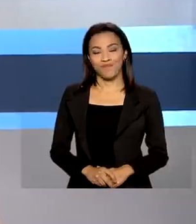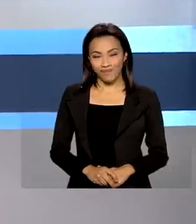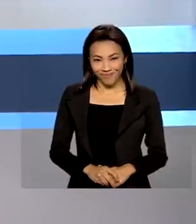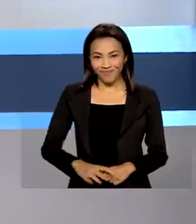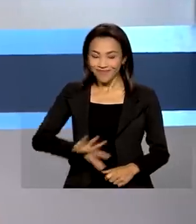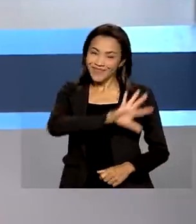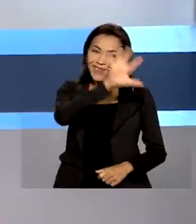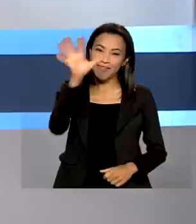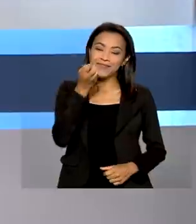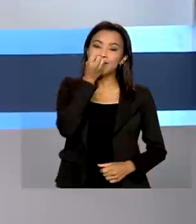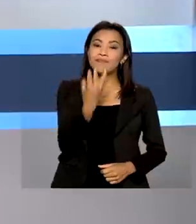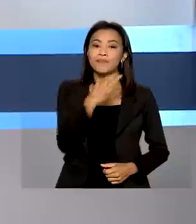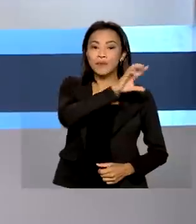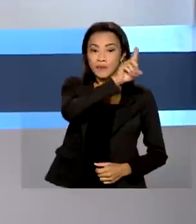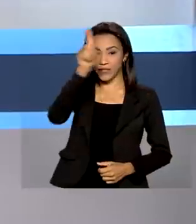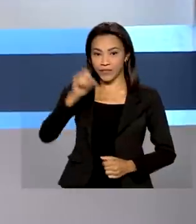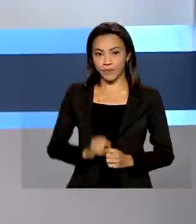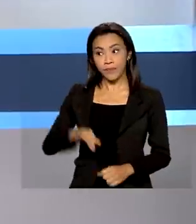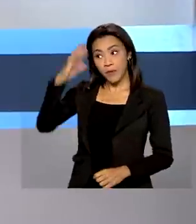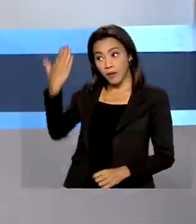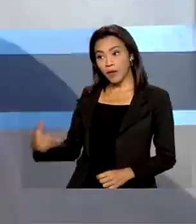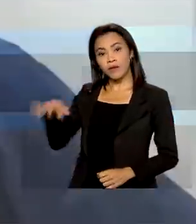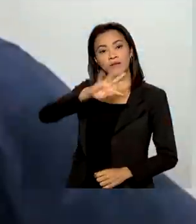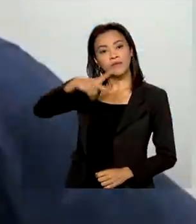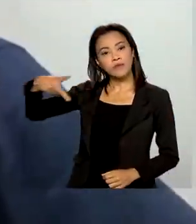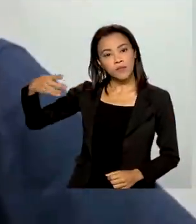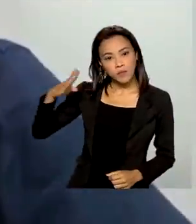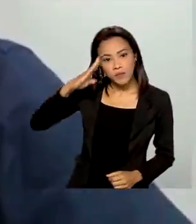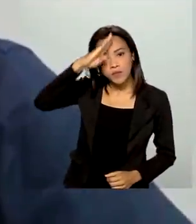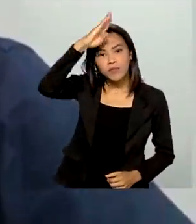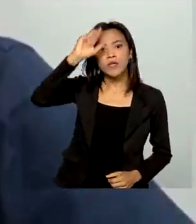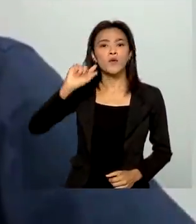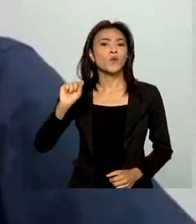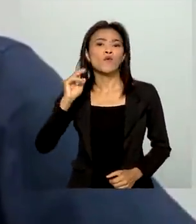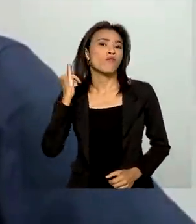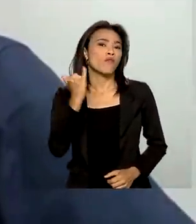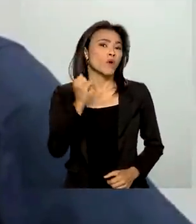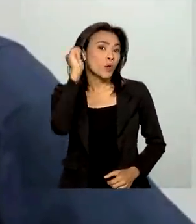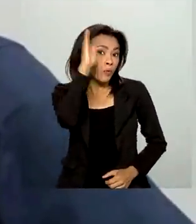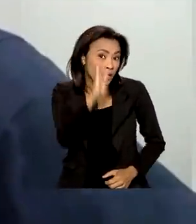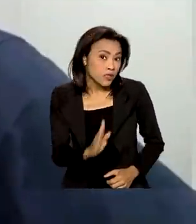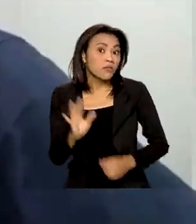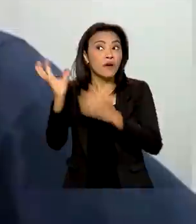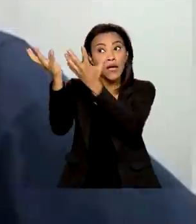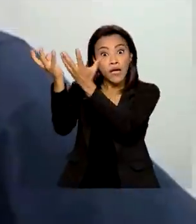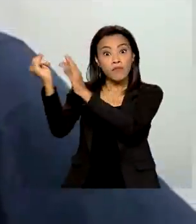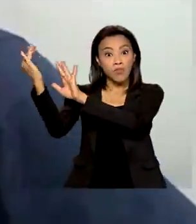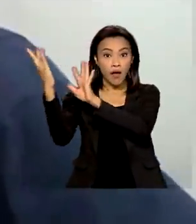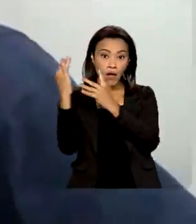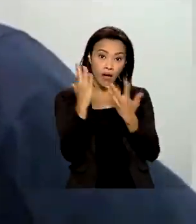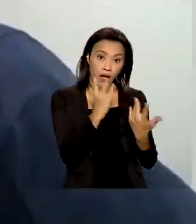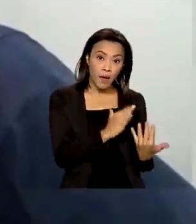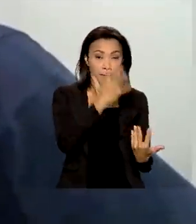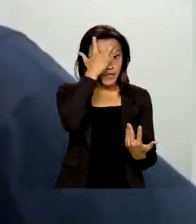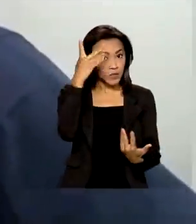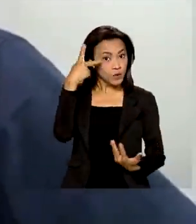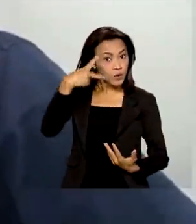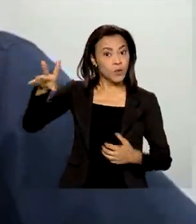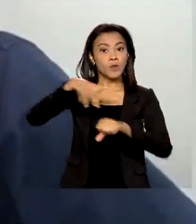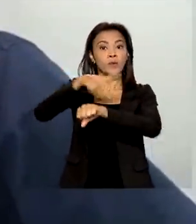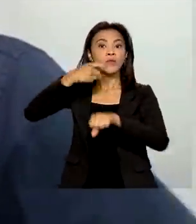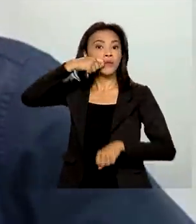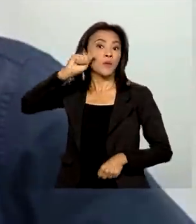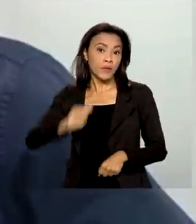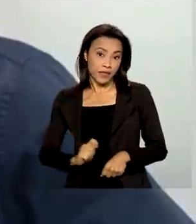Olá, bom dia. Presidente Jair Bolsonaro diz que Brasil vai receber cidadãos ucranianos que querem sair do país.